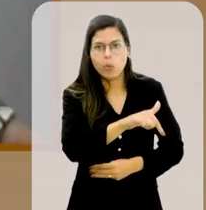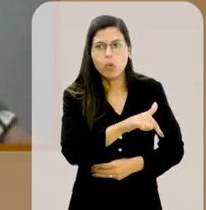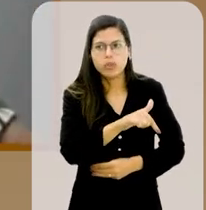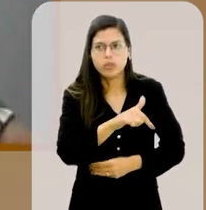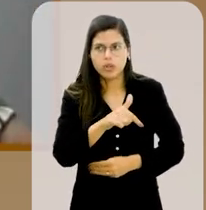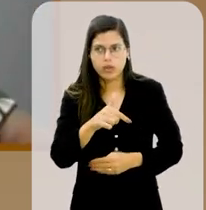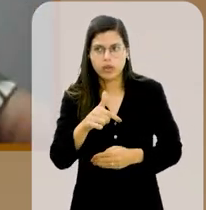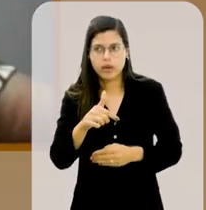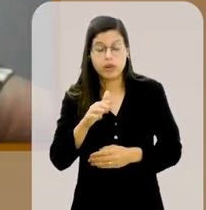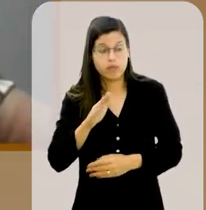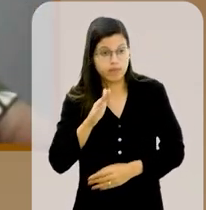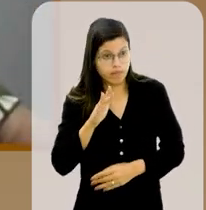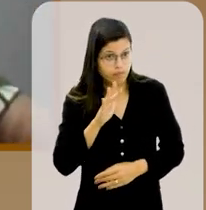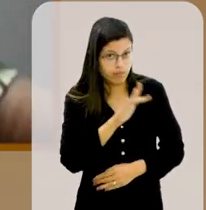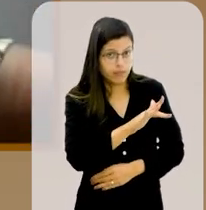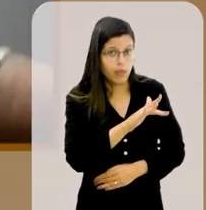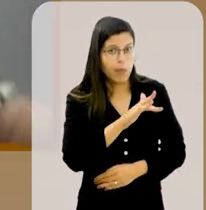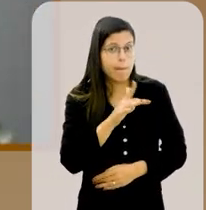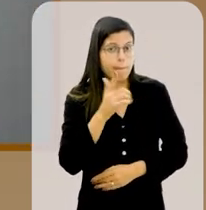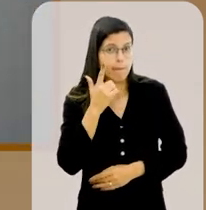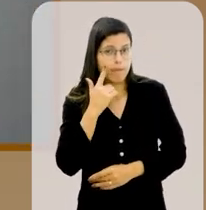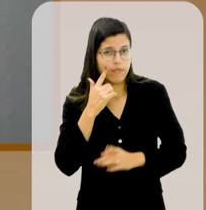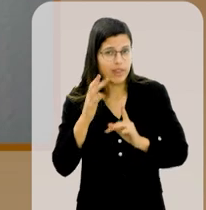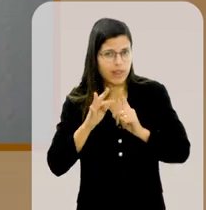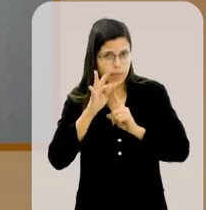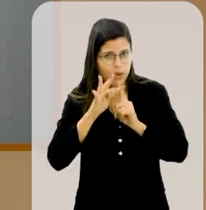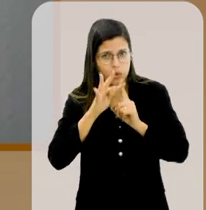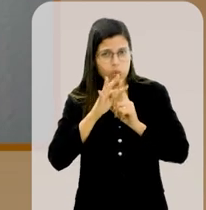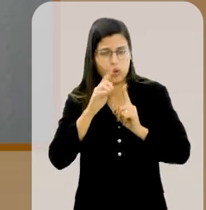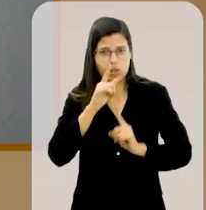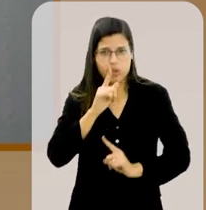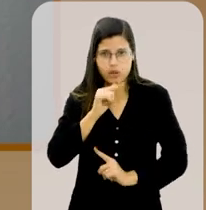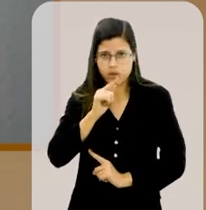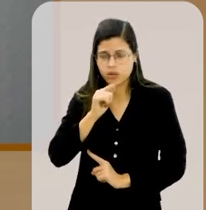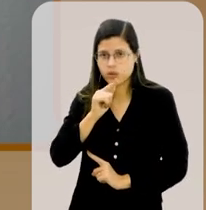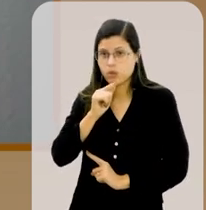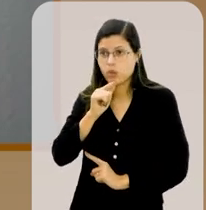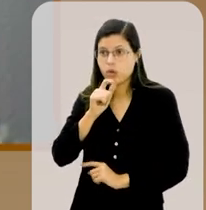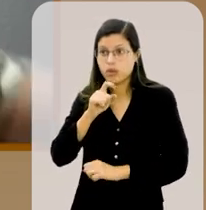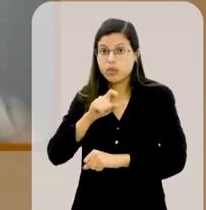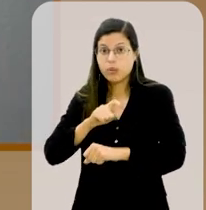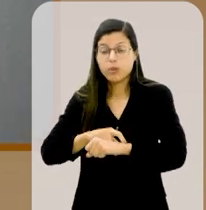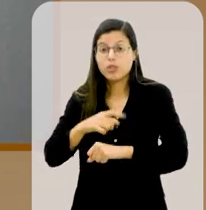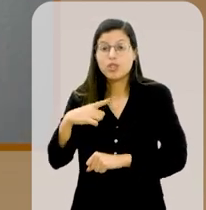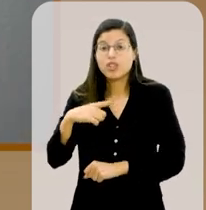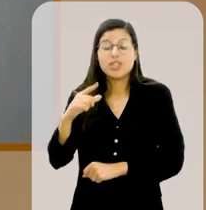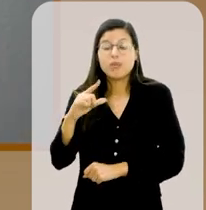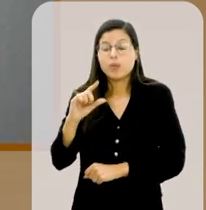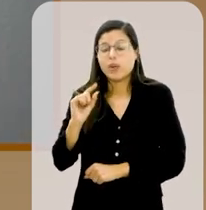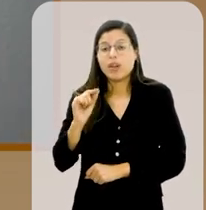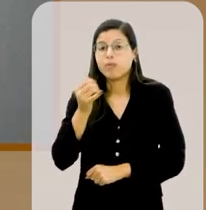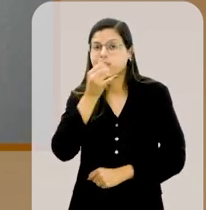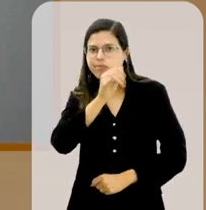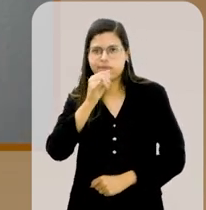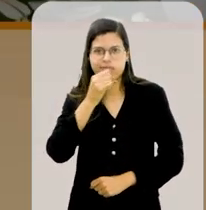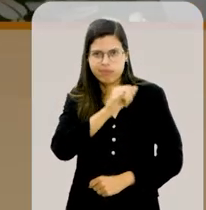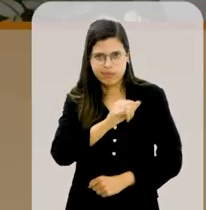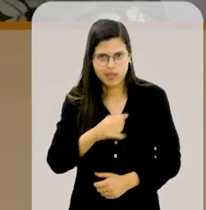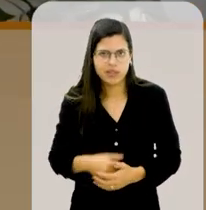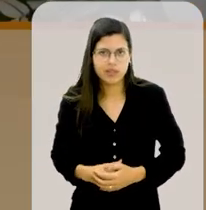do box, eu coloquei a mão para ver a temperatura da água, nesse momento passou corrente elétrica.